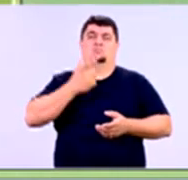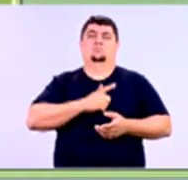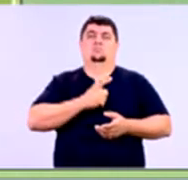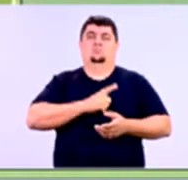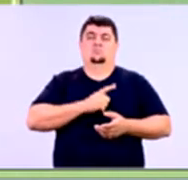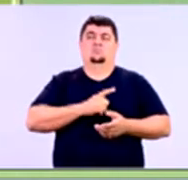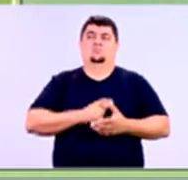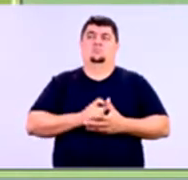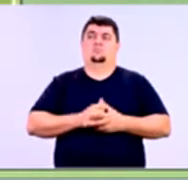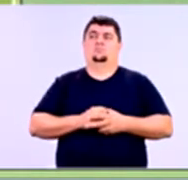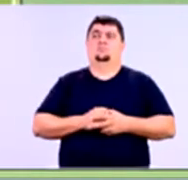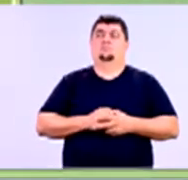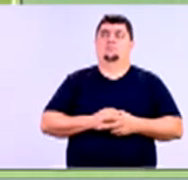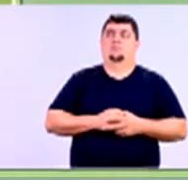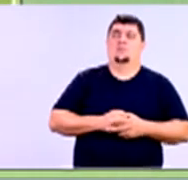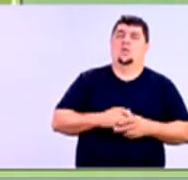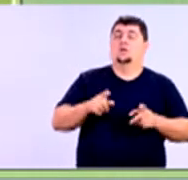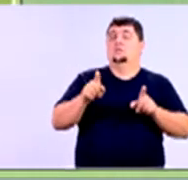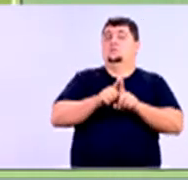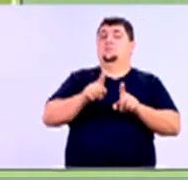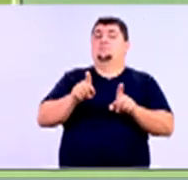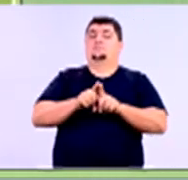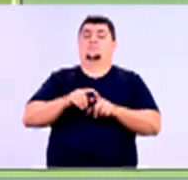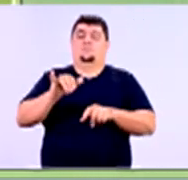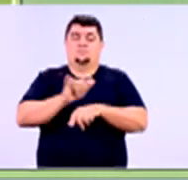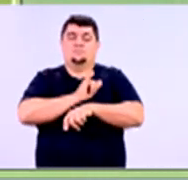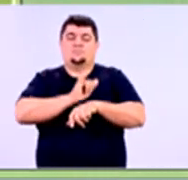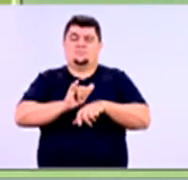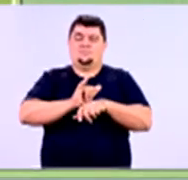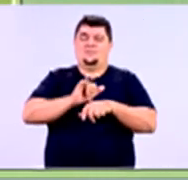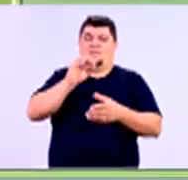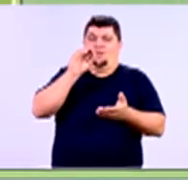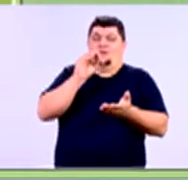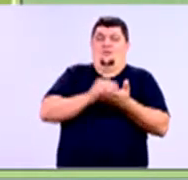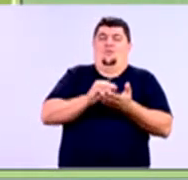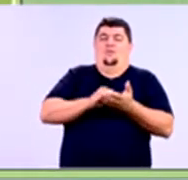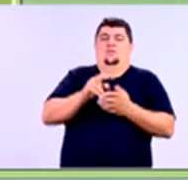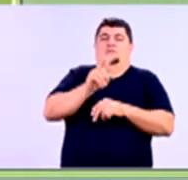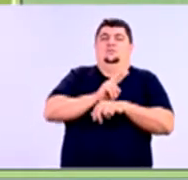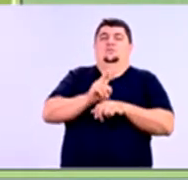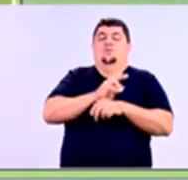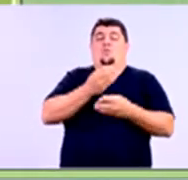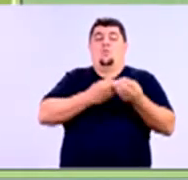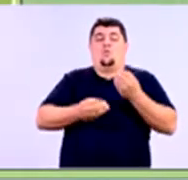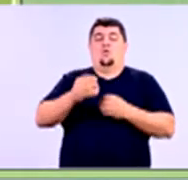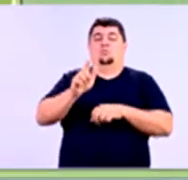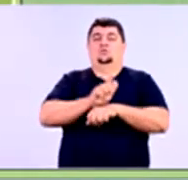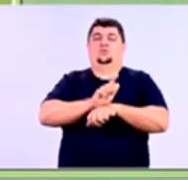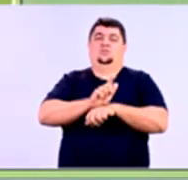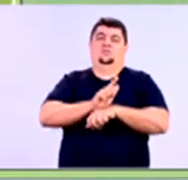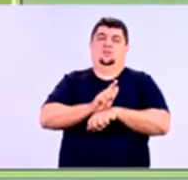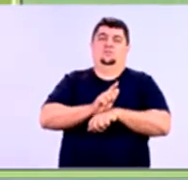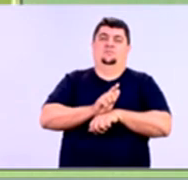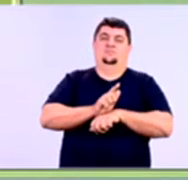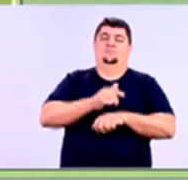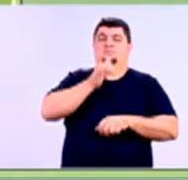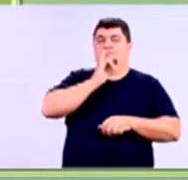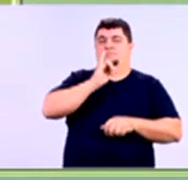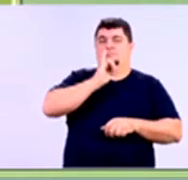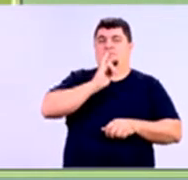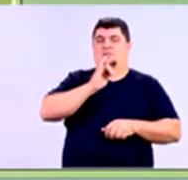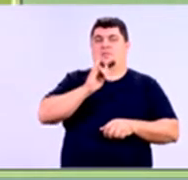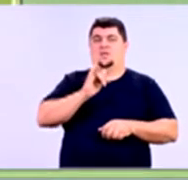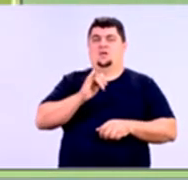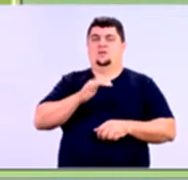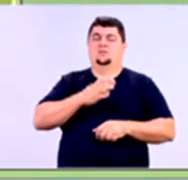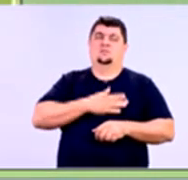monitoramento do risco. Além disso, implementação de estratégias de gerenciamento do risco apropriado. Por exemplo, se